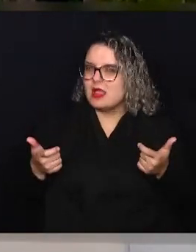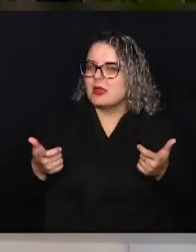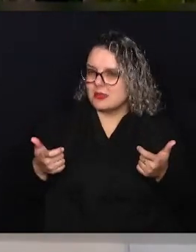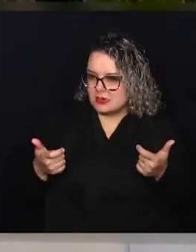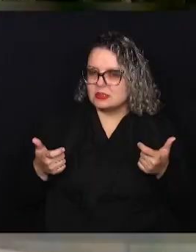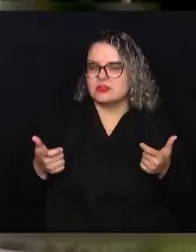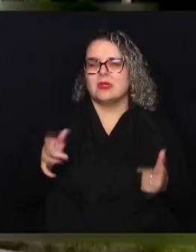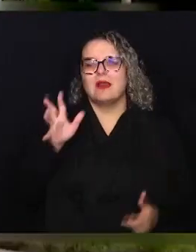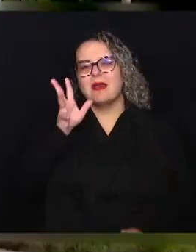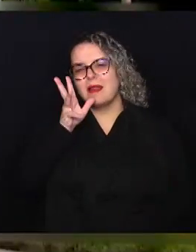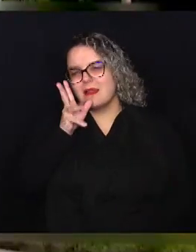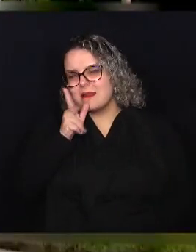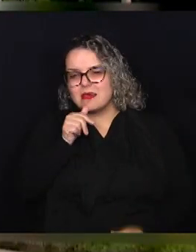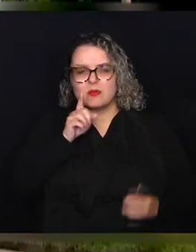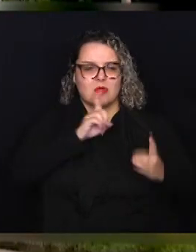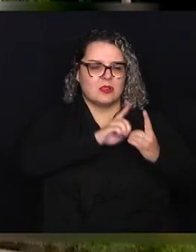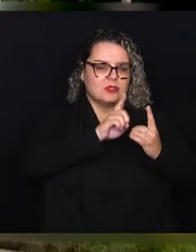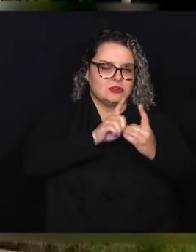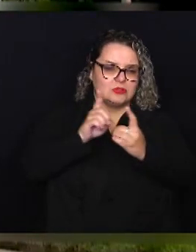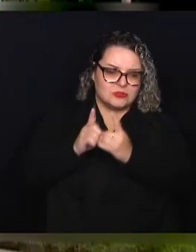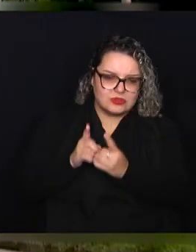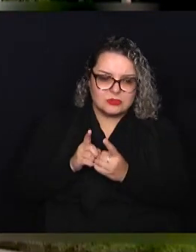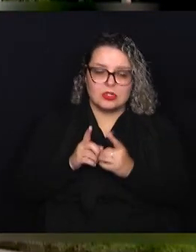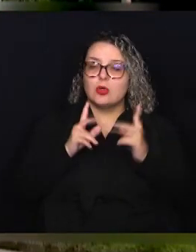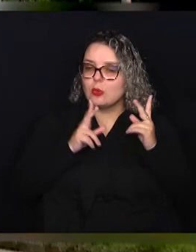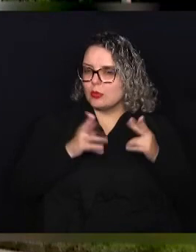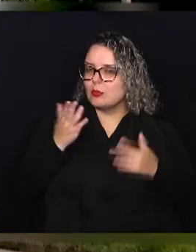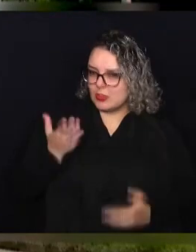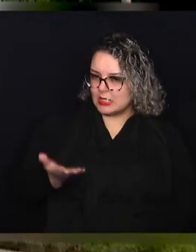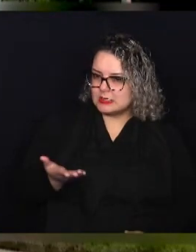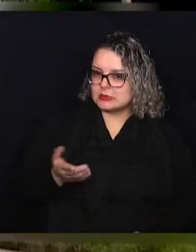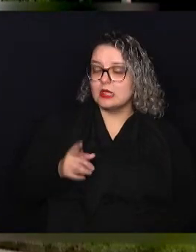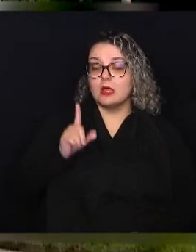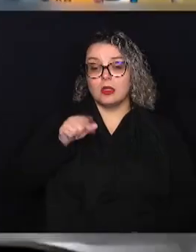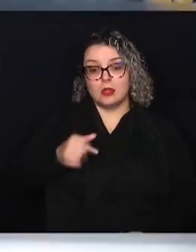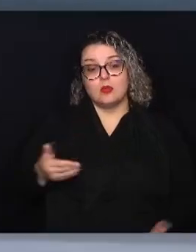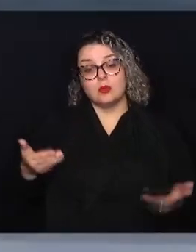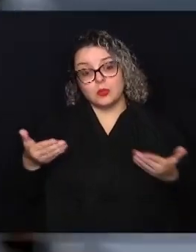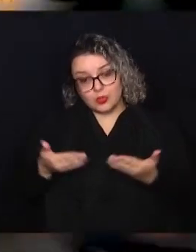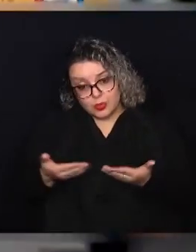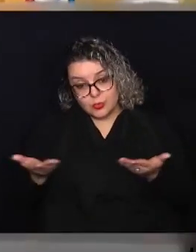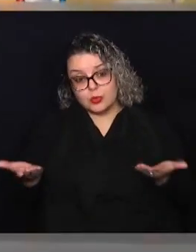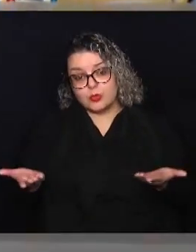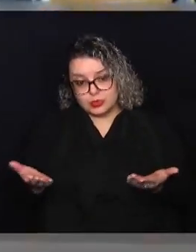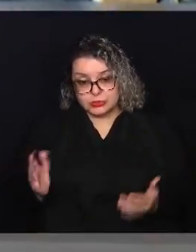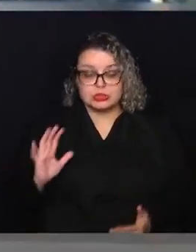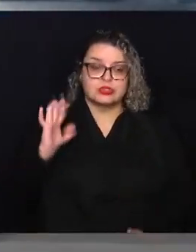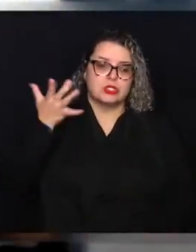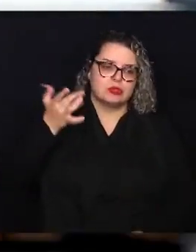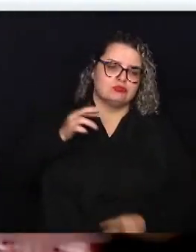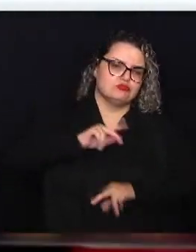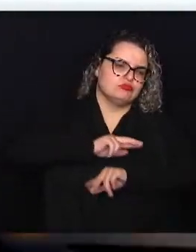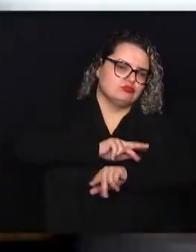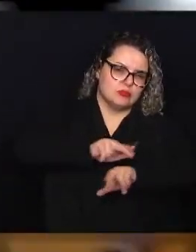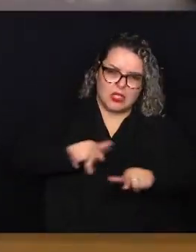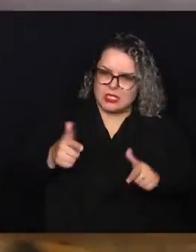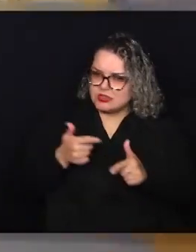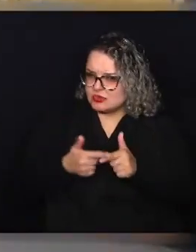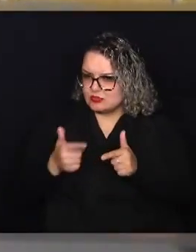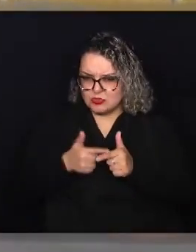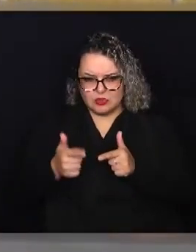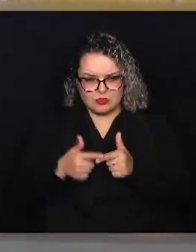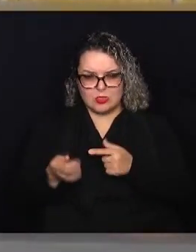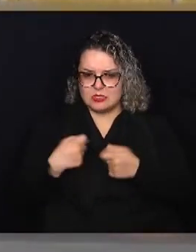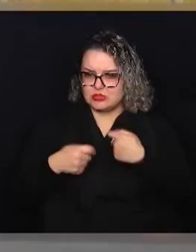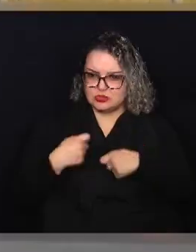A demora do atendimento em casos como esse é o que está hoje ocasionando muito problema para a